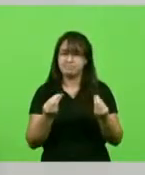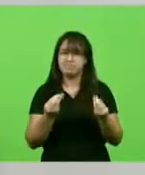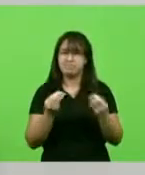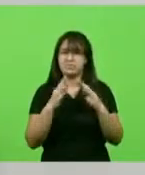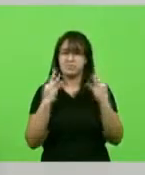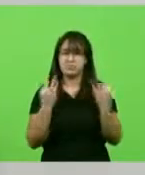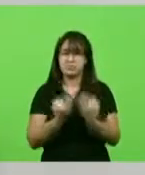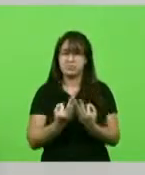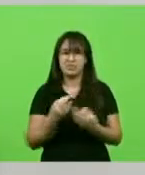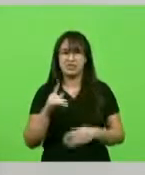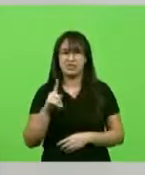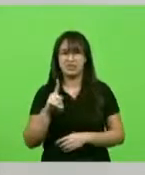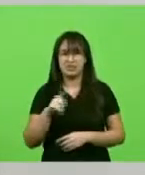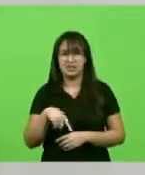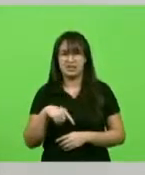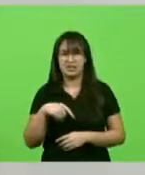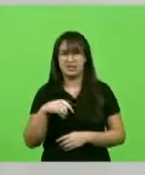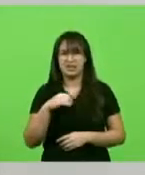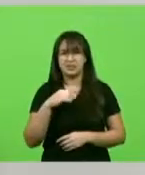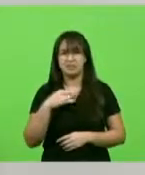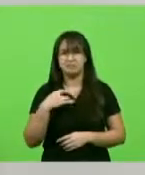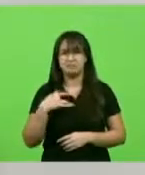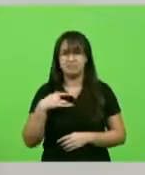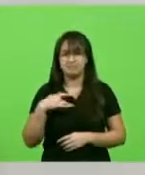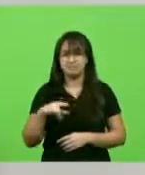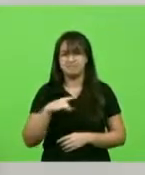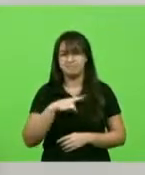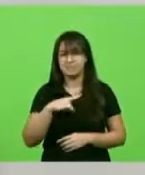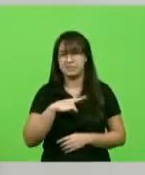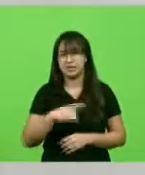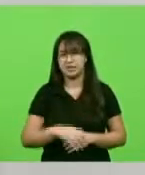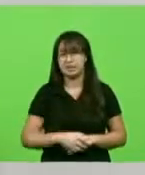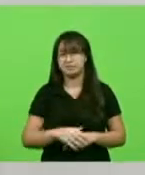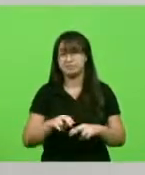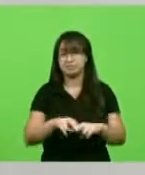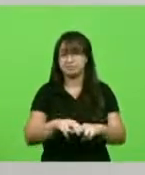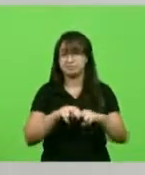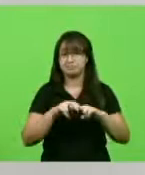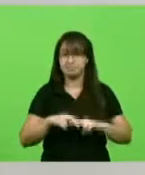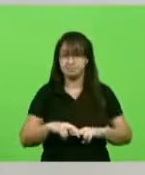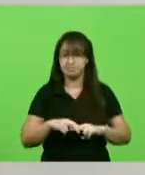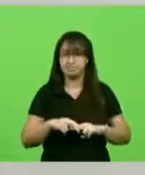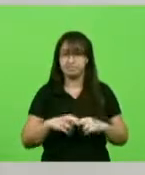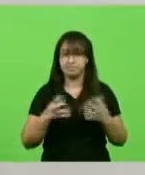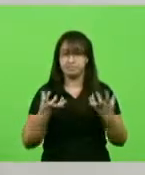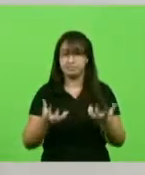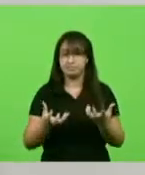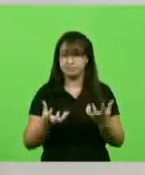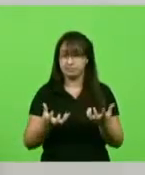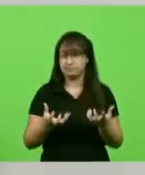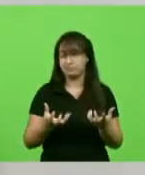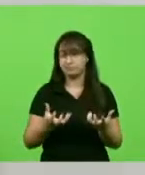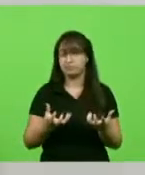doloroso para todos nós. Por isso, senhor presidente, quero aqui render